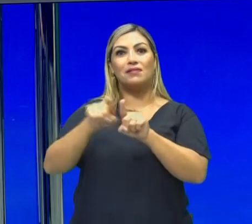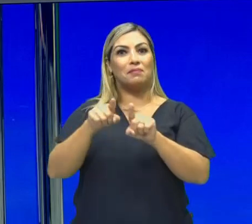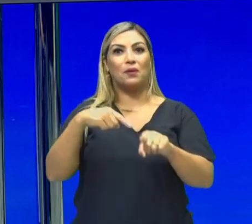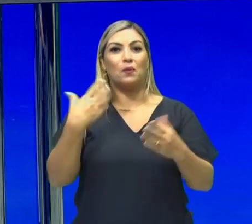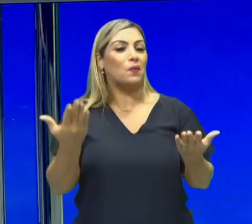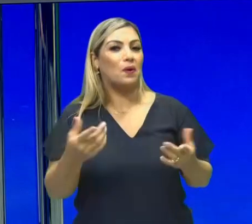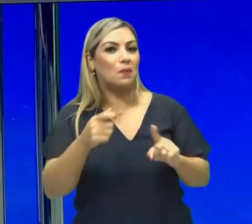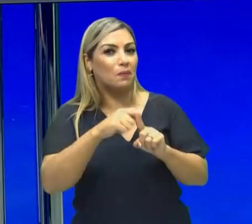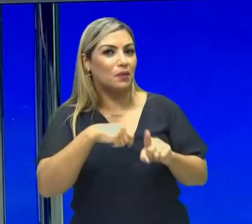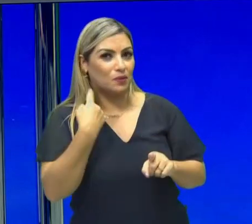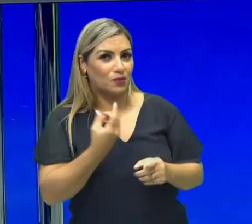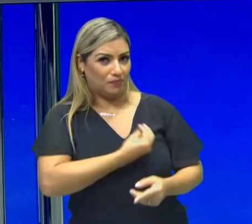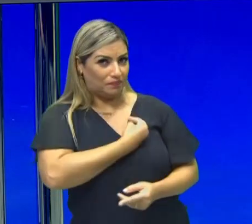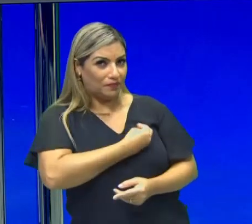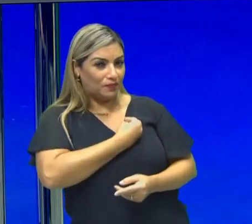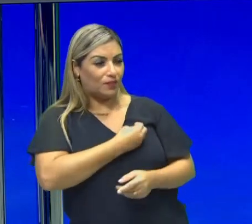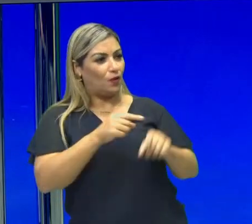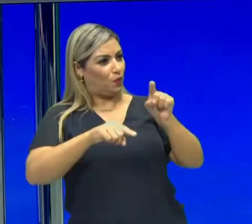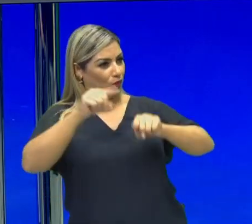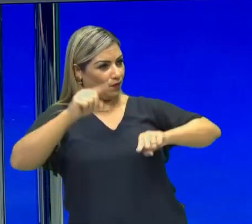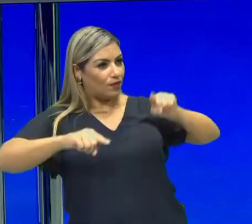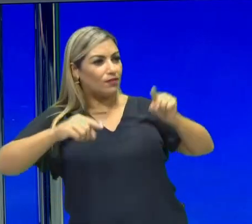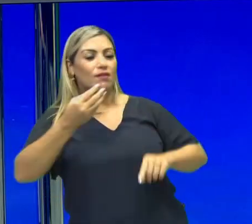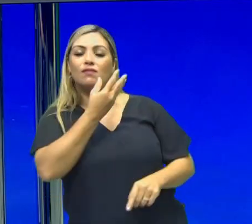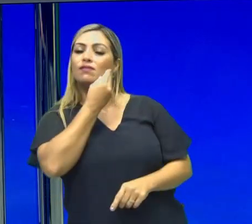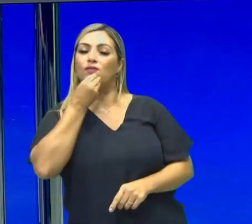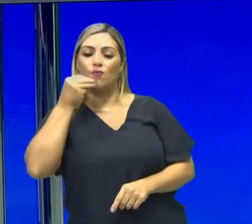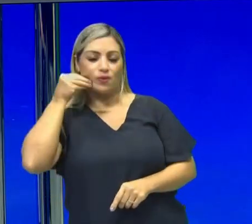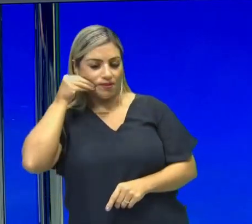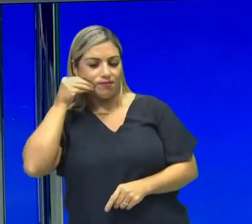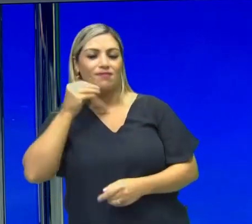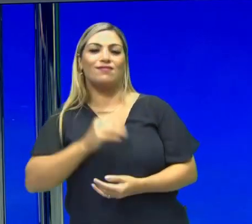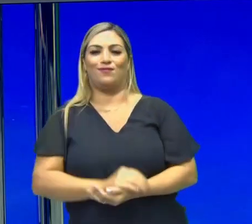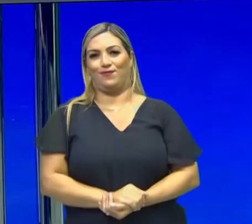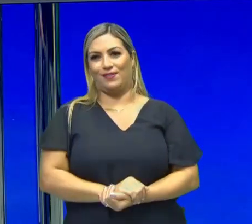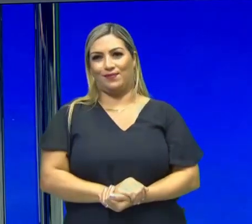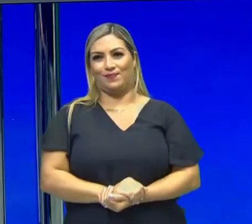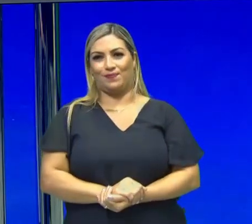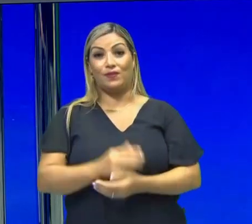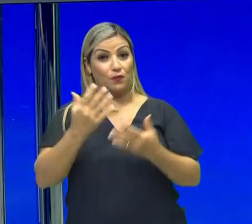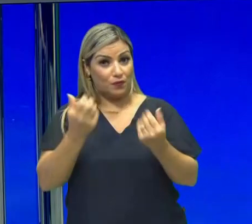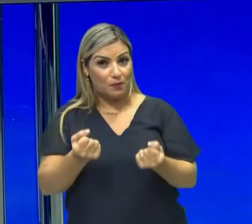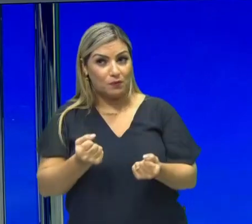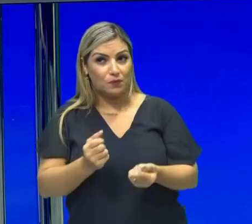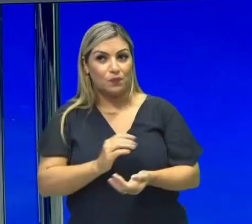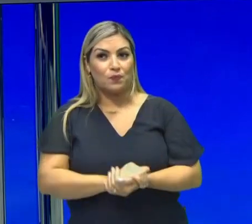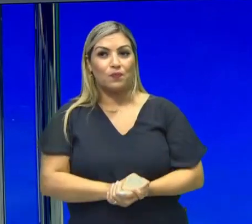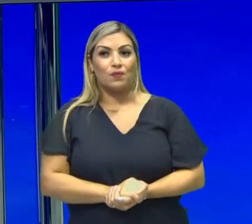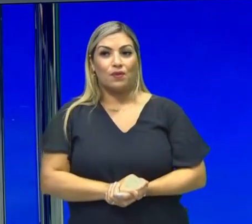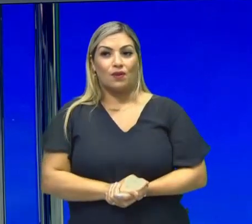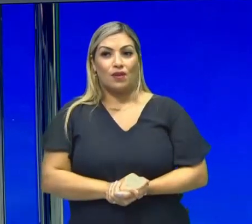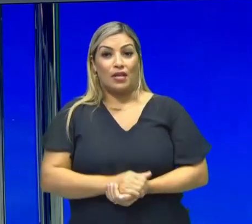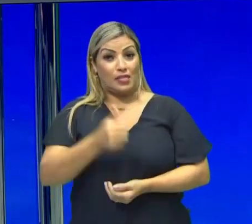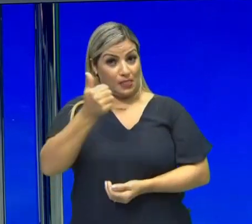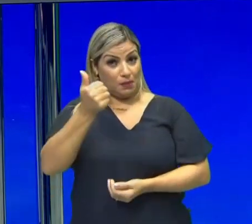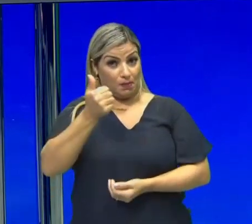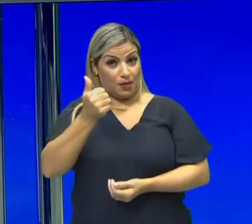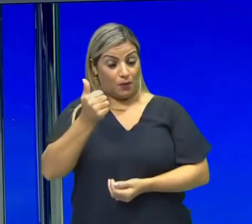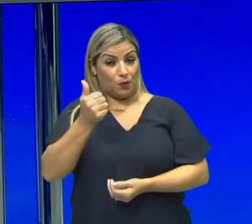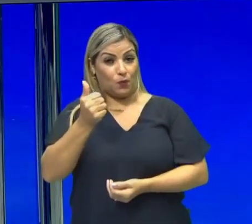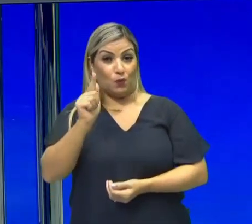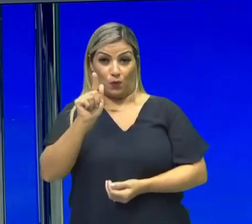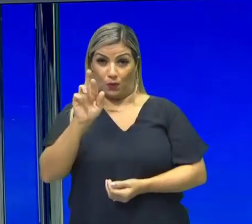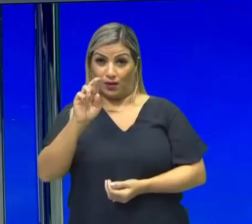estamos? Então, isso aí são variáveis qualitativas, ok? Vamos aqui. Dito isso aqui, então, esse primeiro gráfico, é